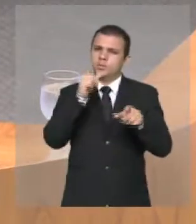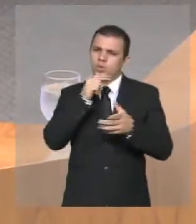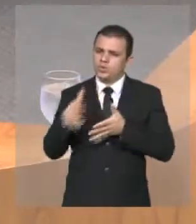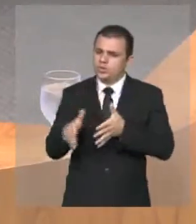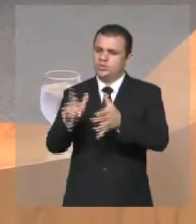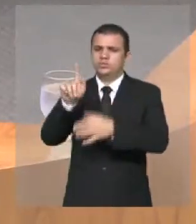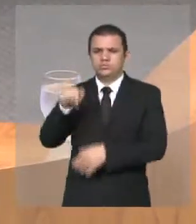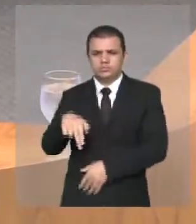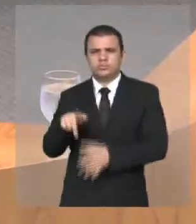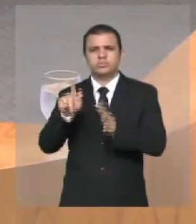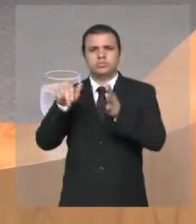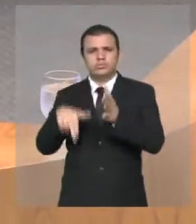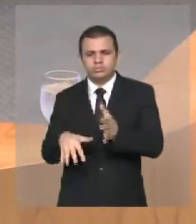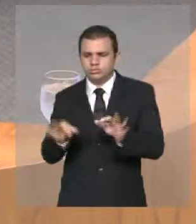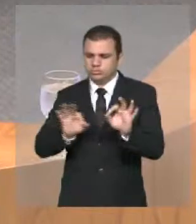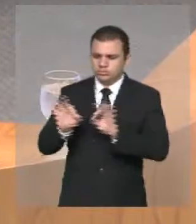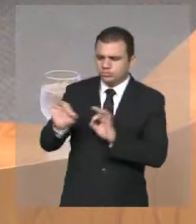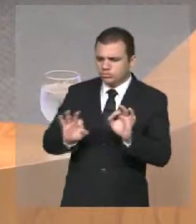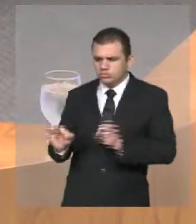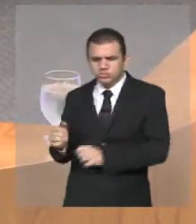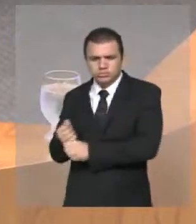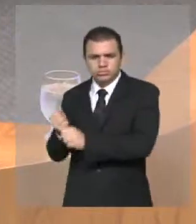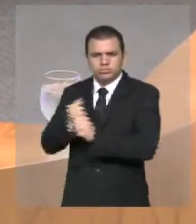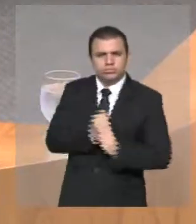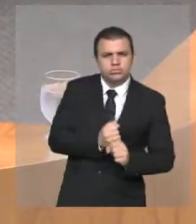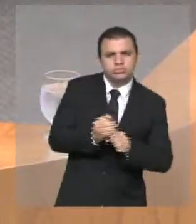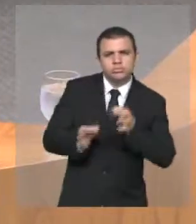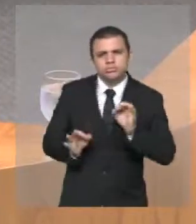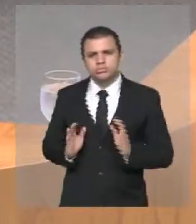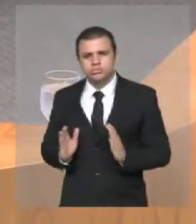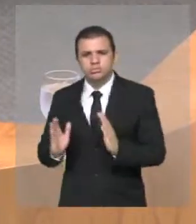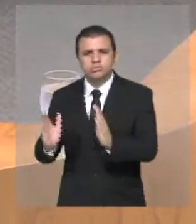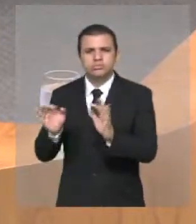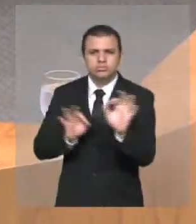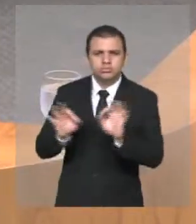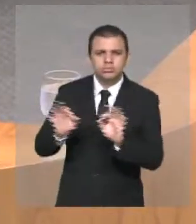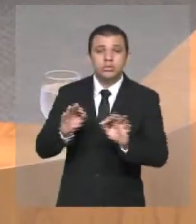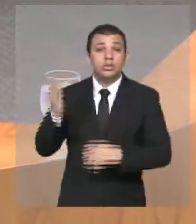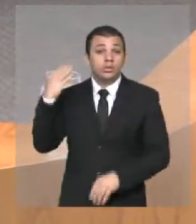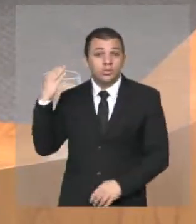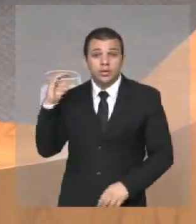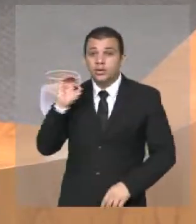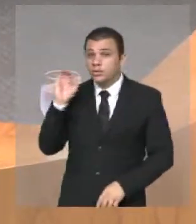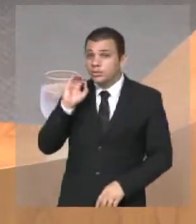a canalização do Rio Gangã, e também a construção da ponte. Isso em outubro de 2013.